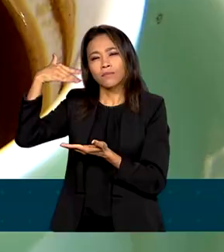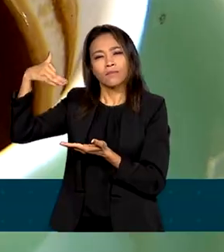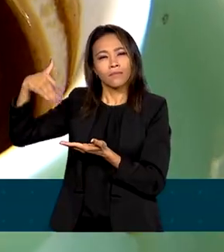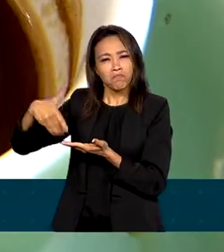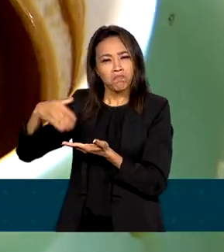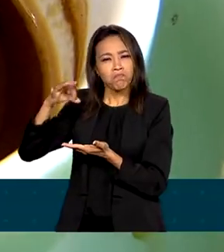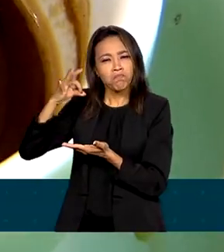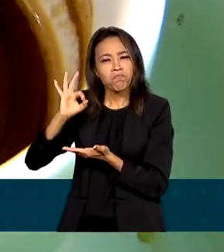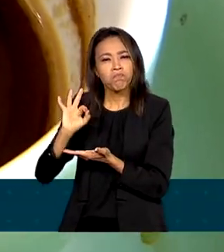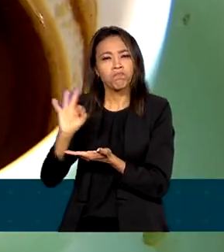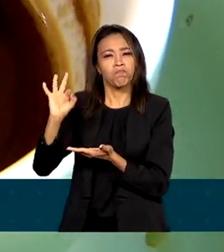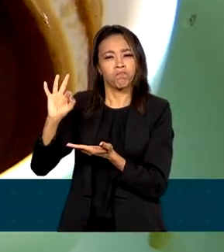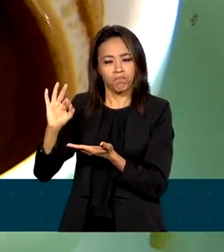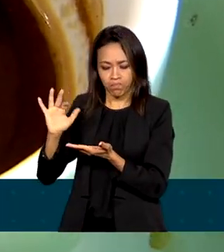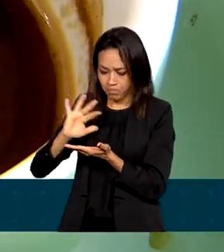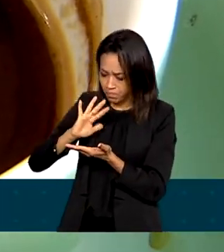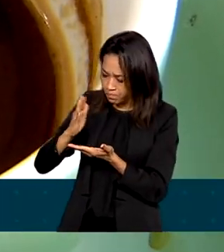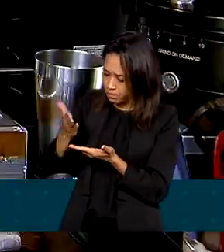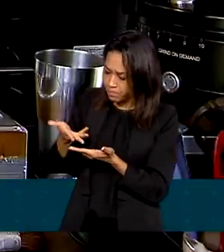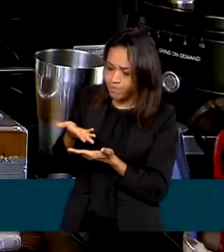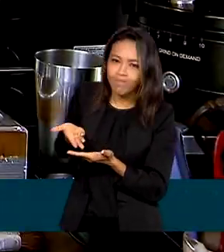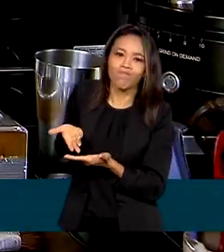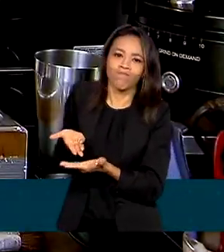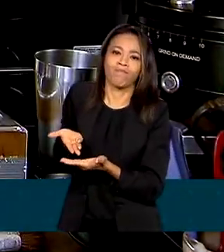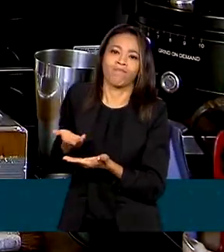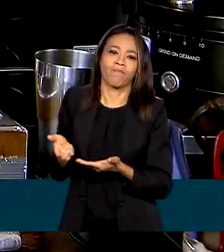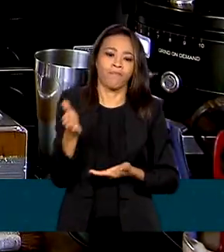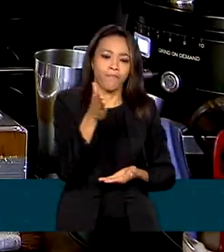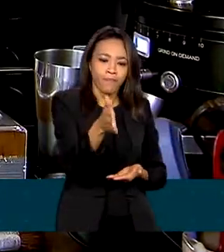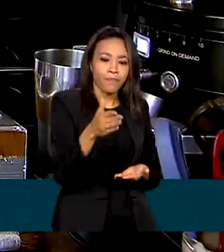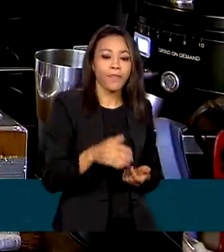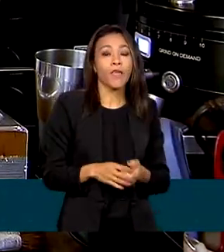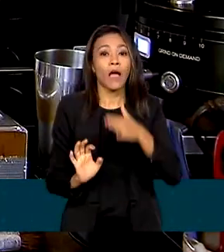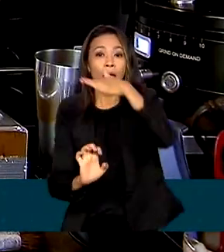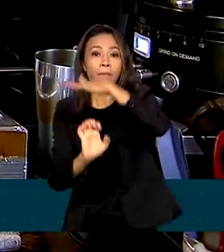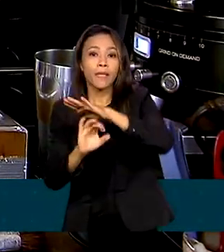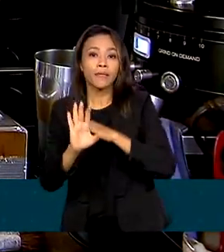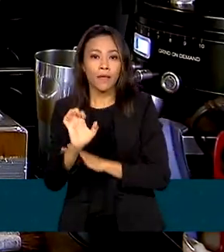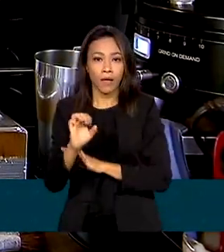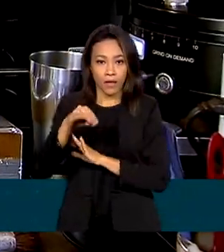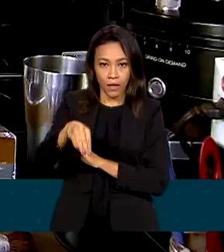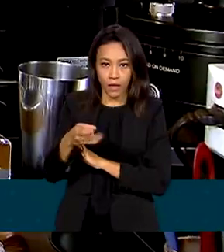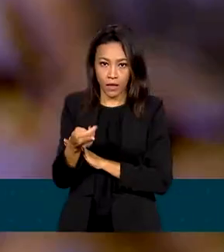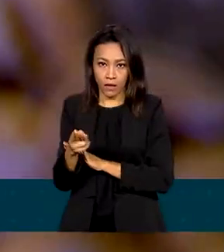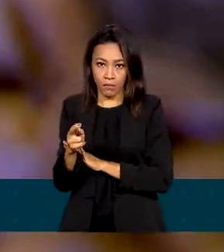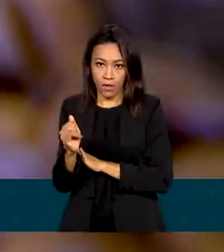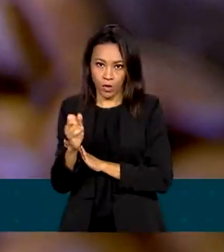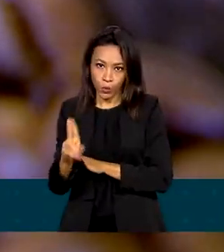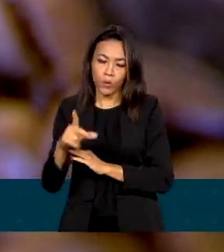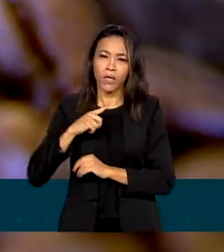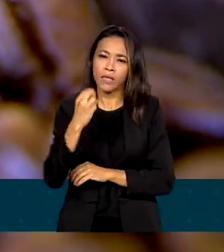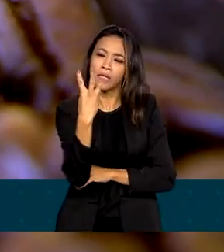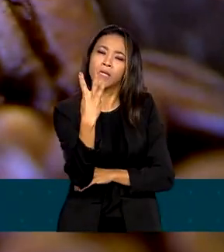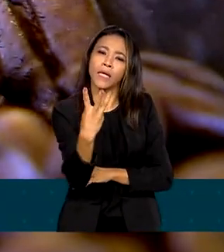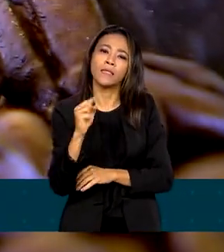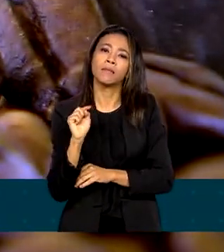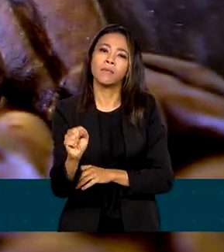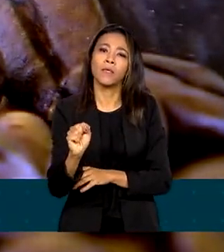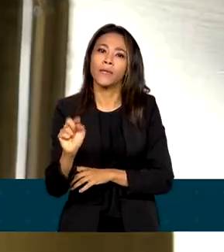acidez, corpo e sabor. Segundo a Embratur, o Brasil tem hoje 3.500